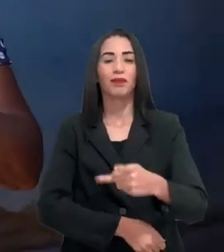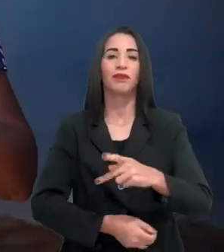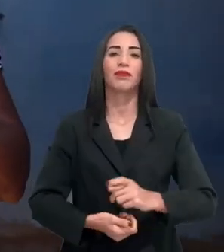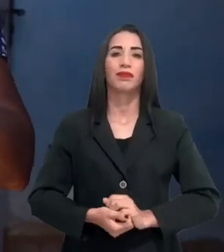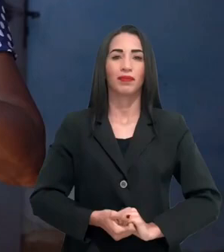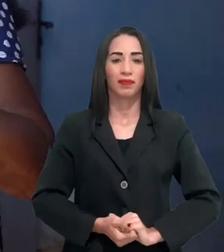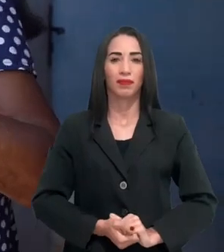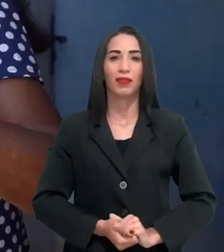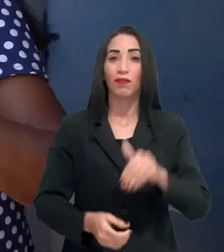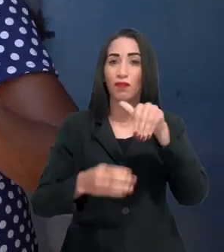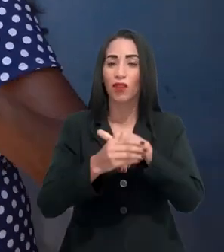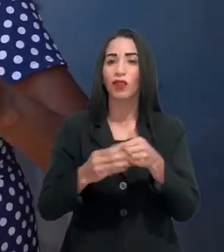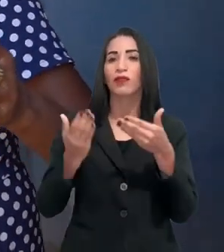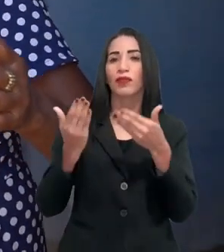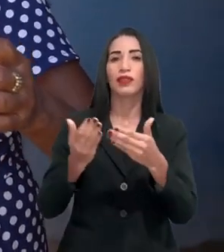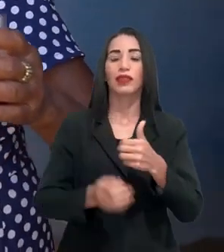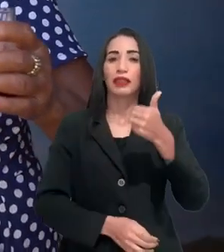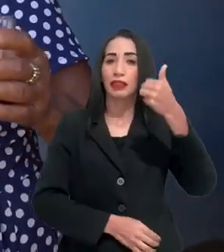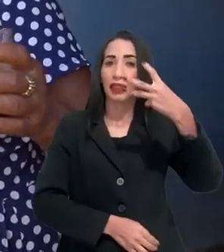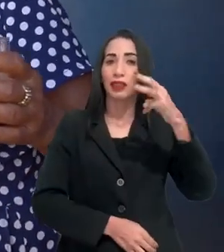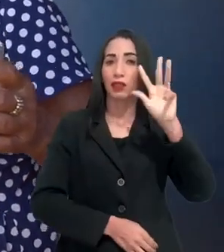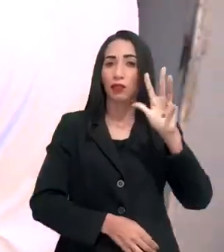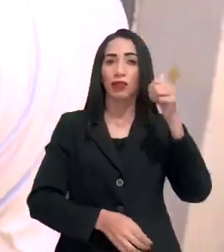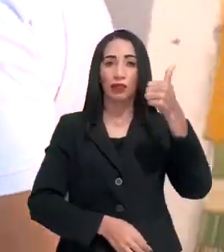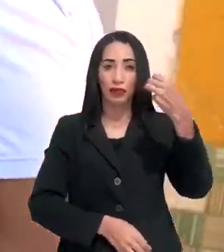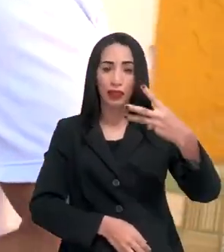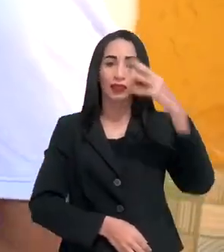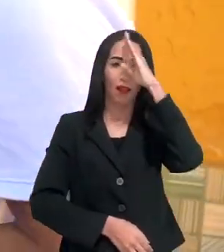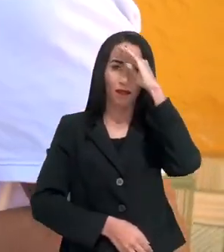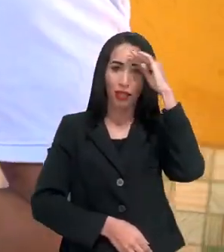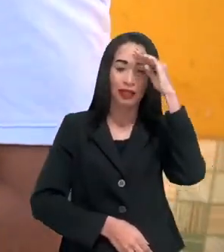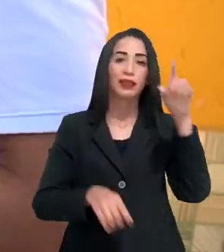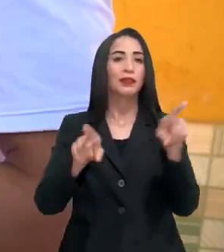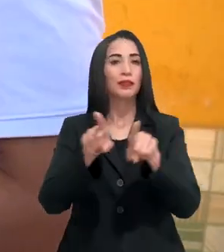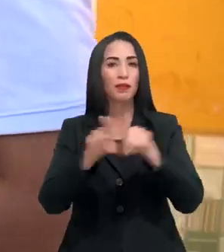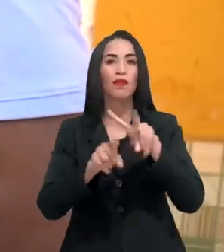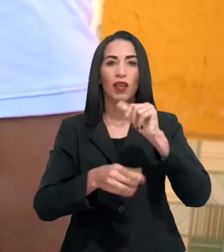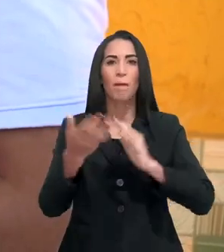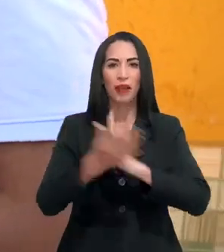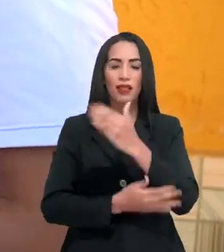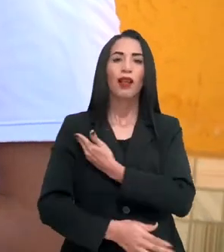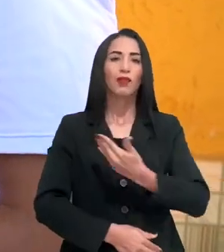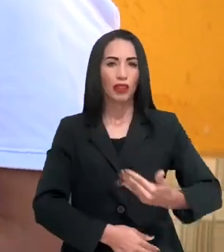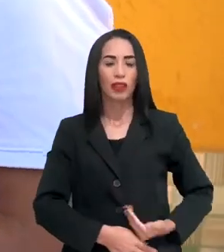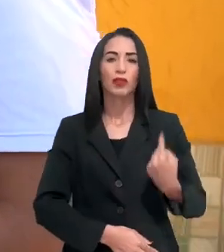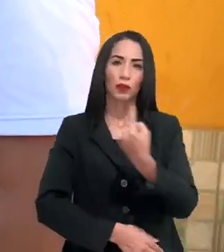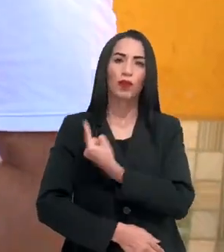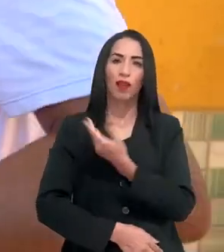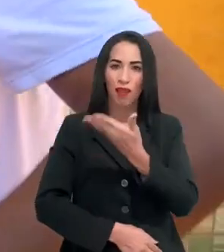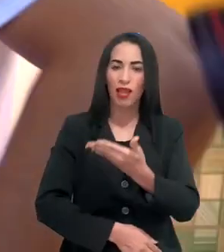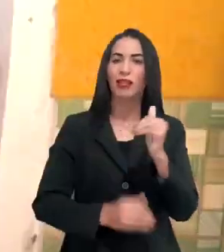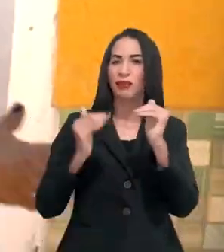Três todo nível. Três do Lula. Três de Rafael. Três de Rafael. É o que vai ser nosso investidor. É